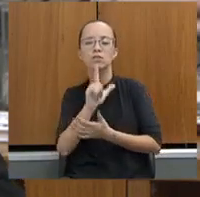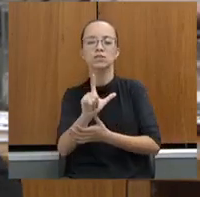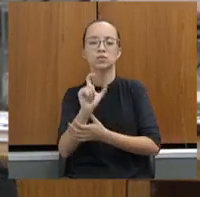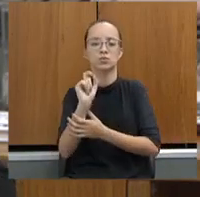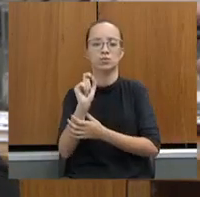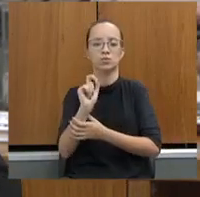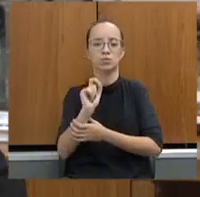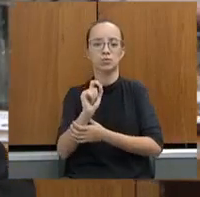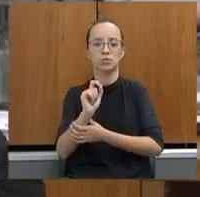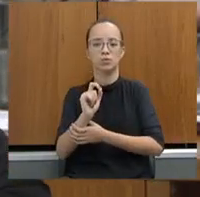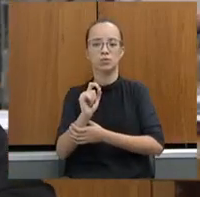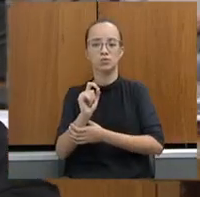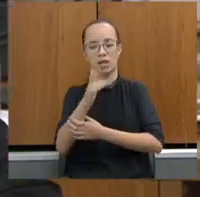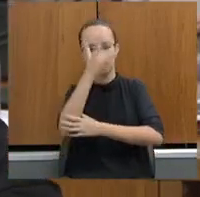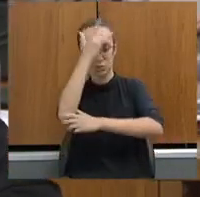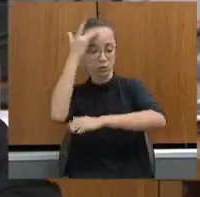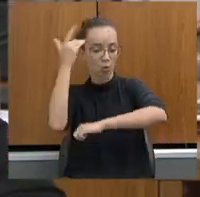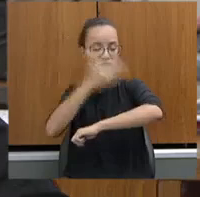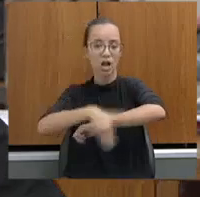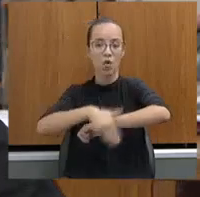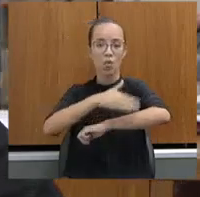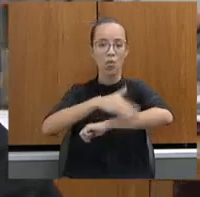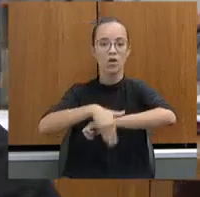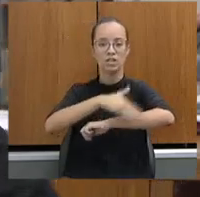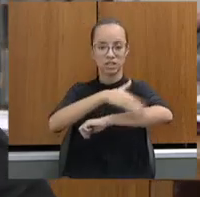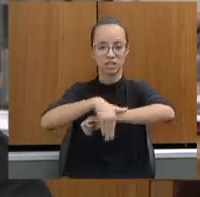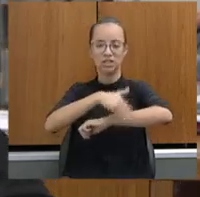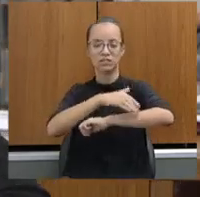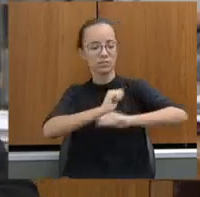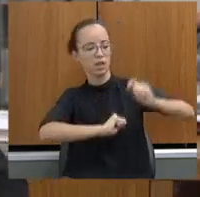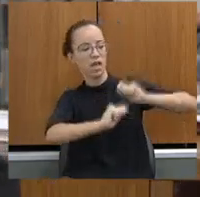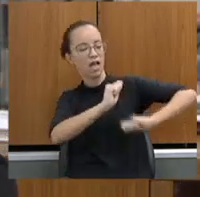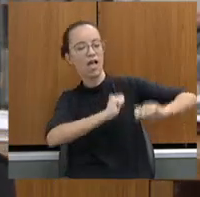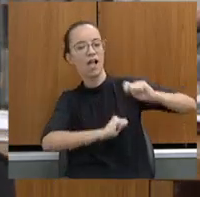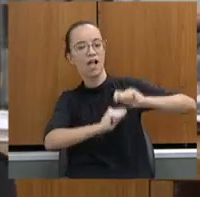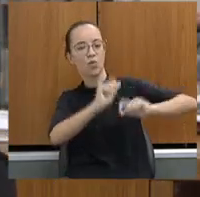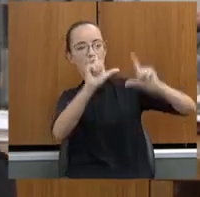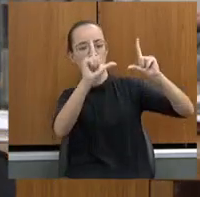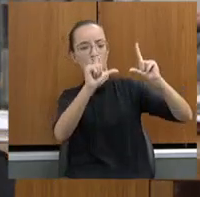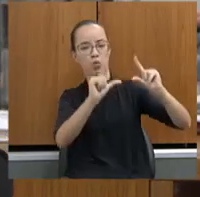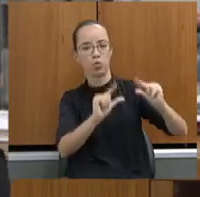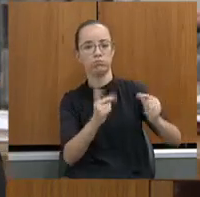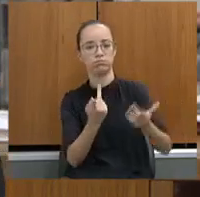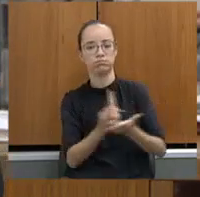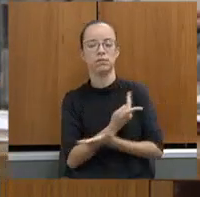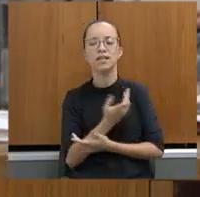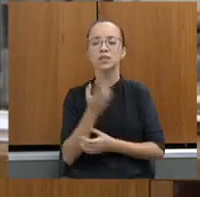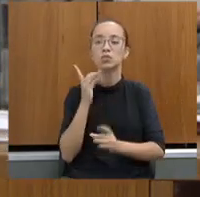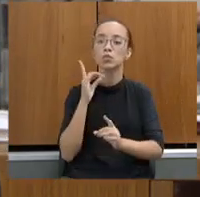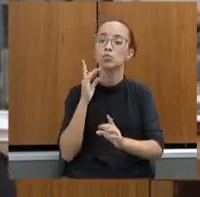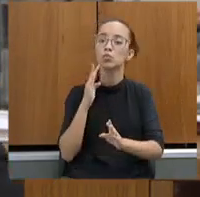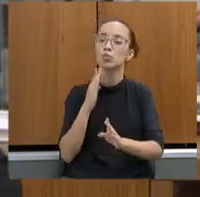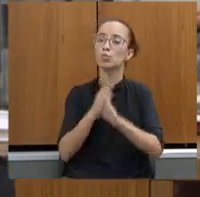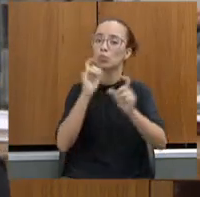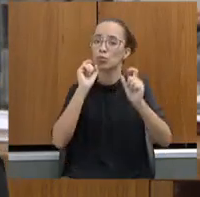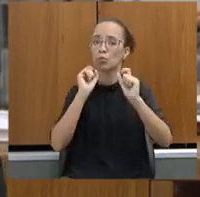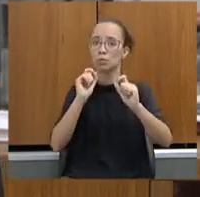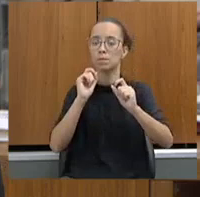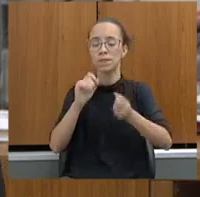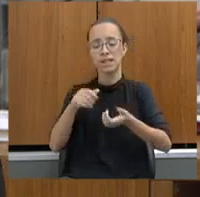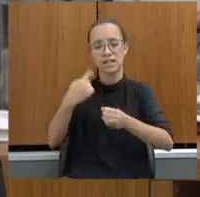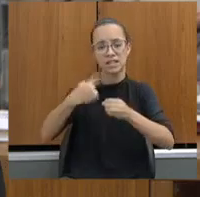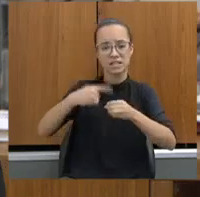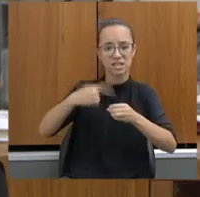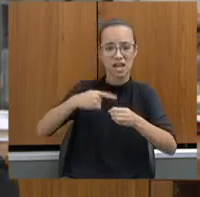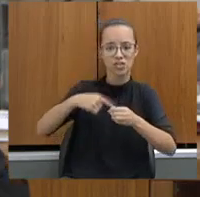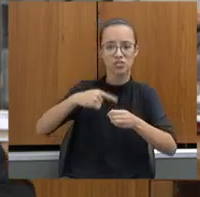os borradores das ruas, os limpadores. E o que ele descobriu? Que Nova Iorque era uma cidade indisciplinada,